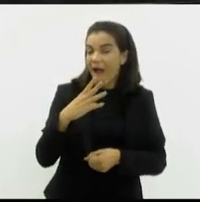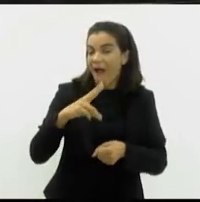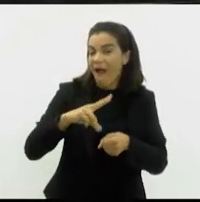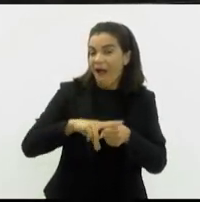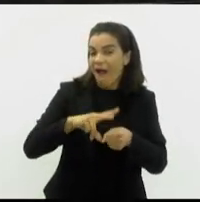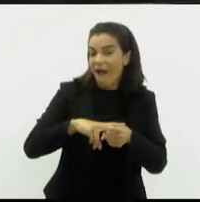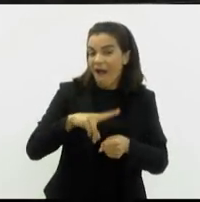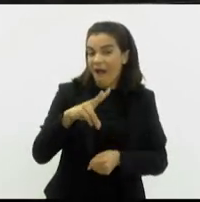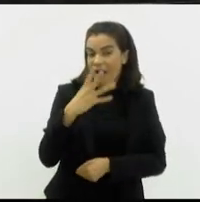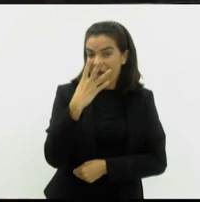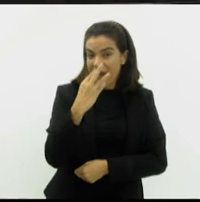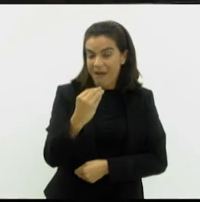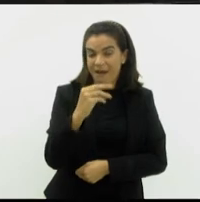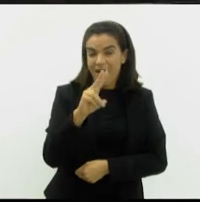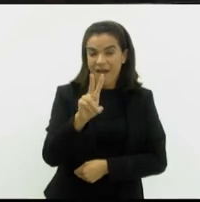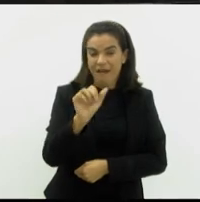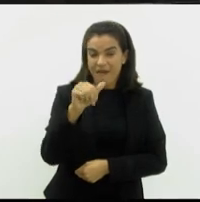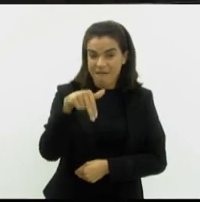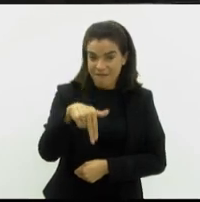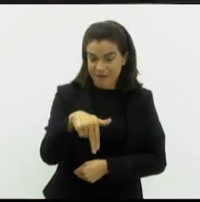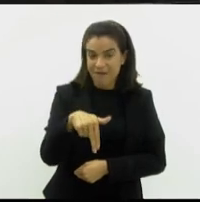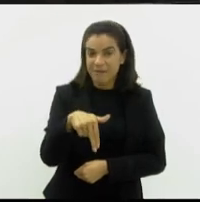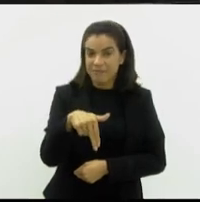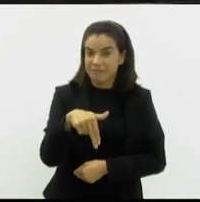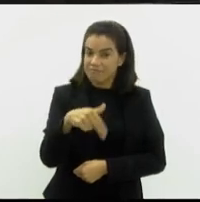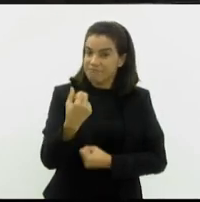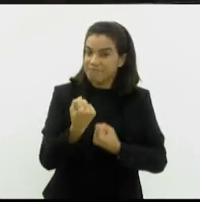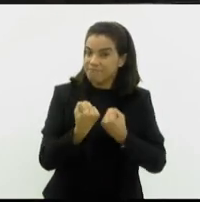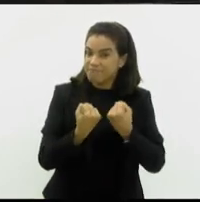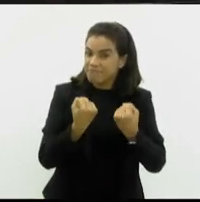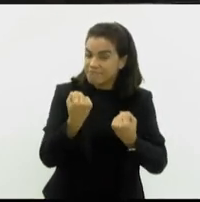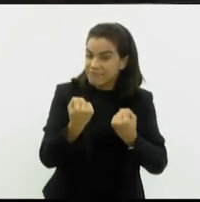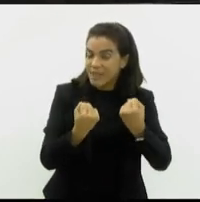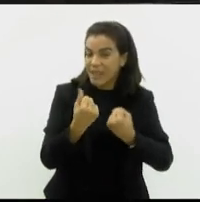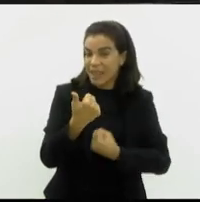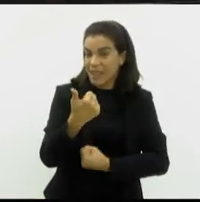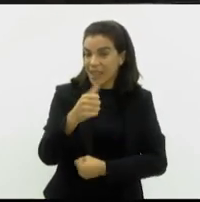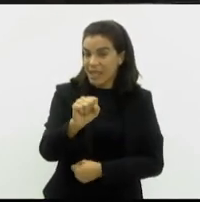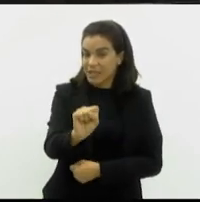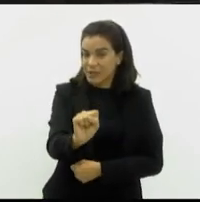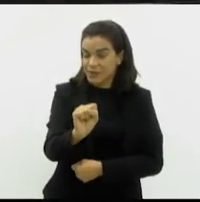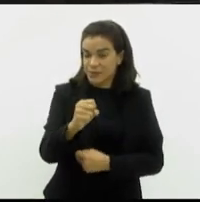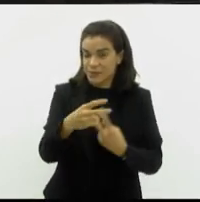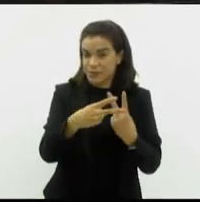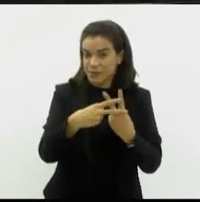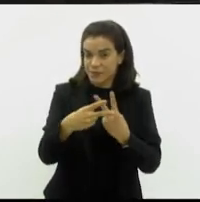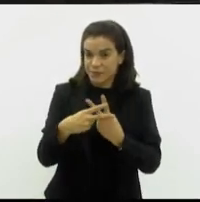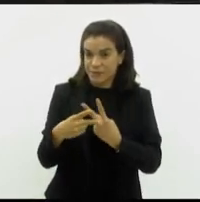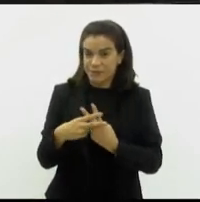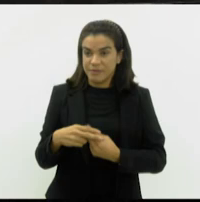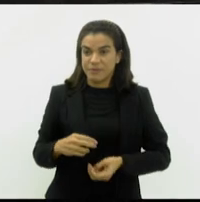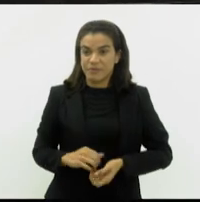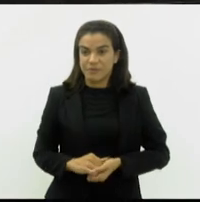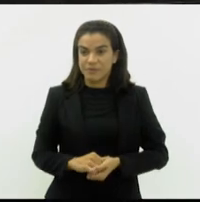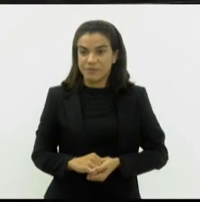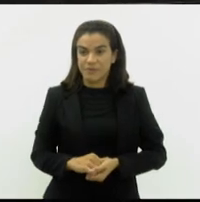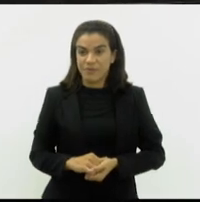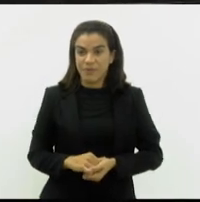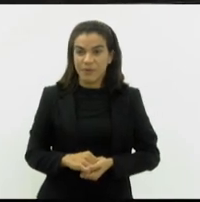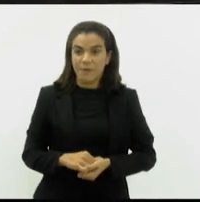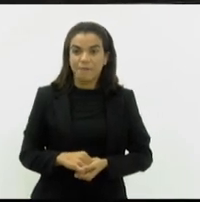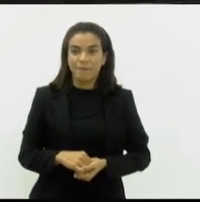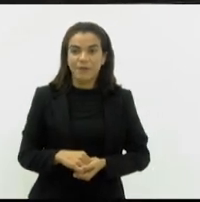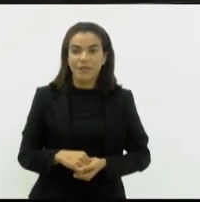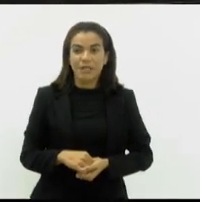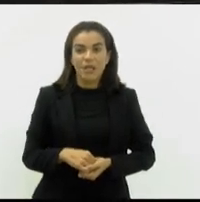18 presos. Eu vou resumir, tá, os dados que eu tenho em mãos, pois ficaria chato e muito longo. O Espírito Santo,